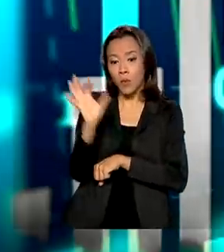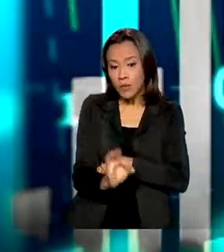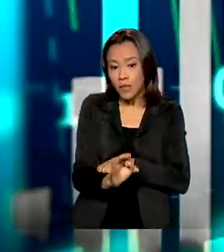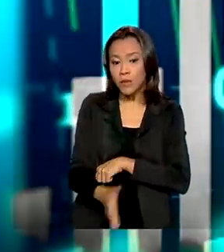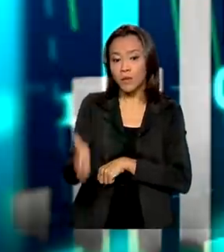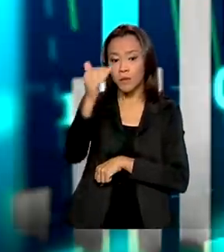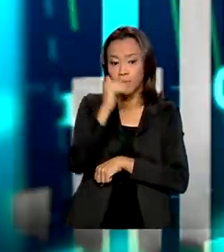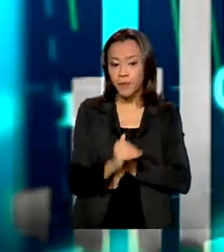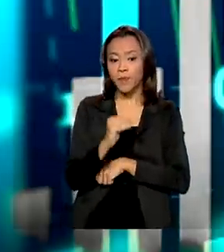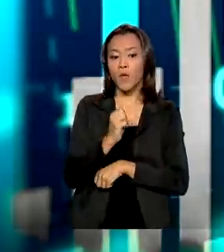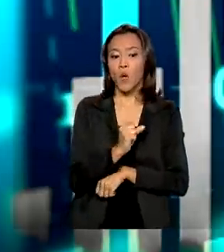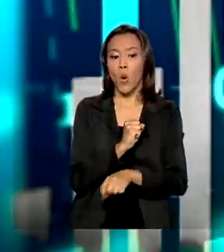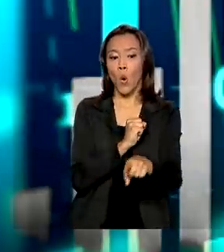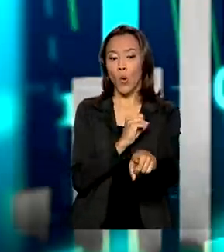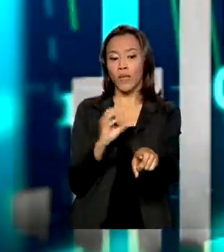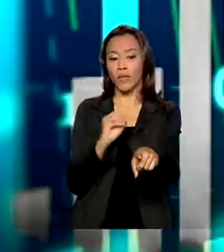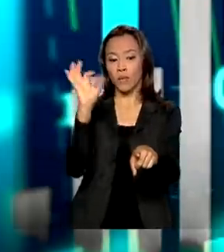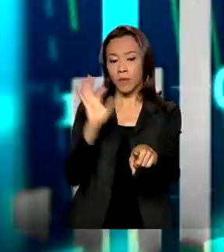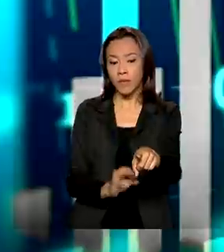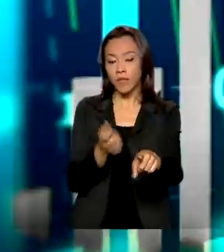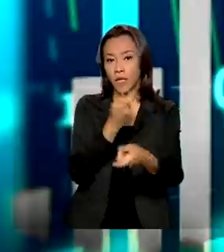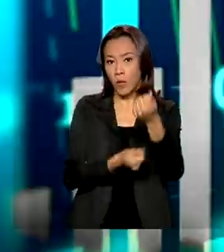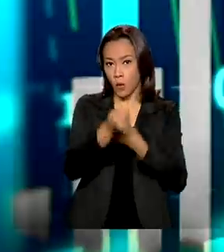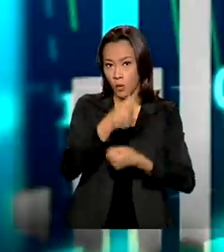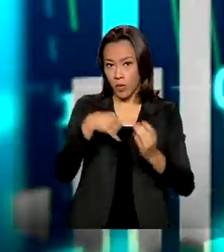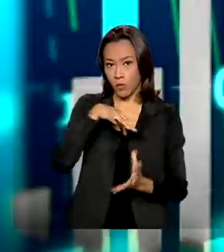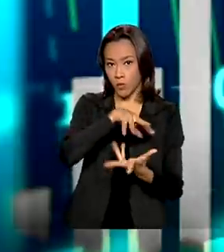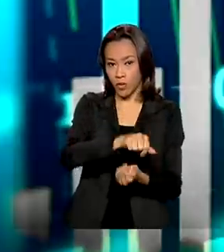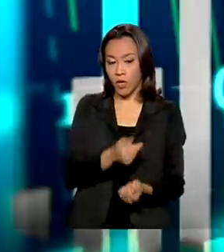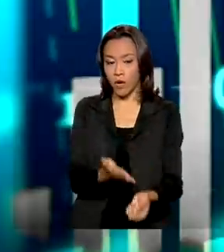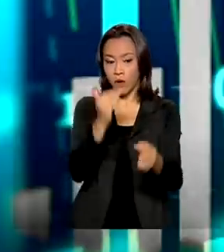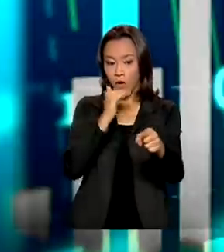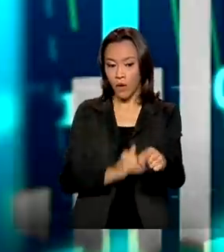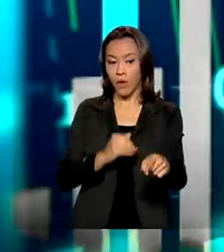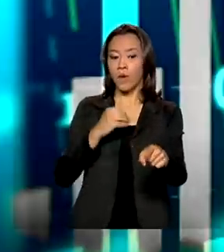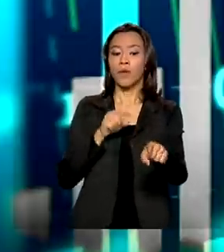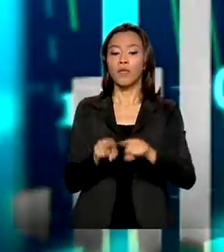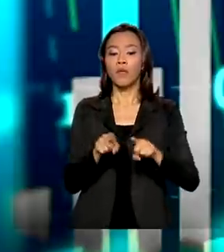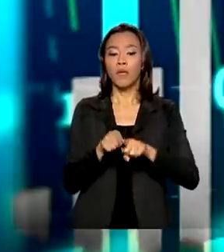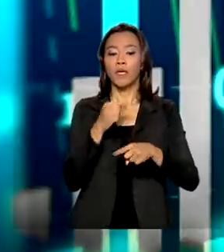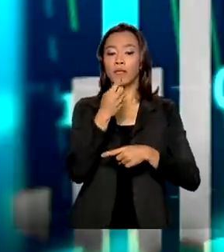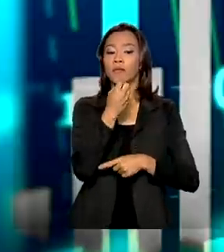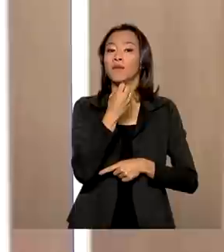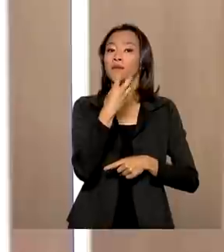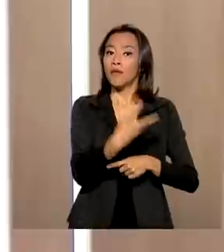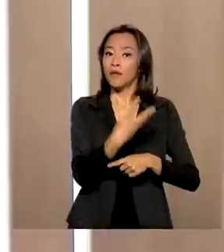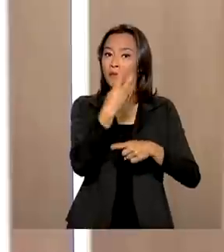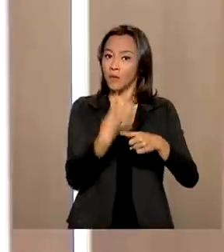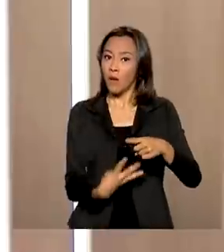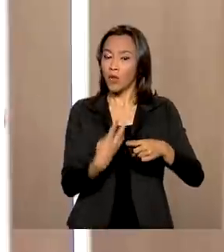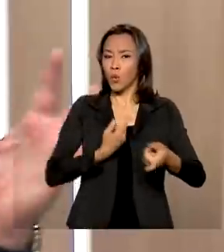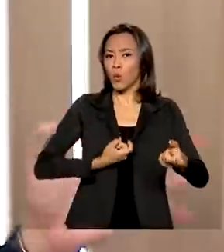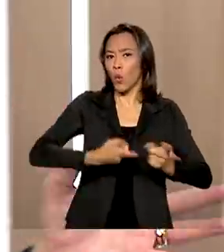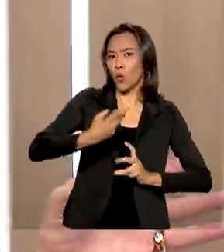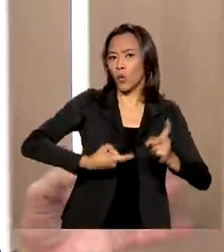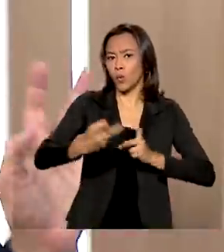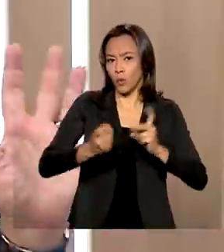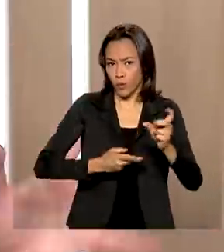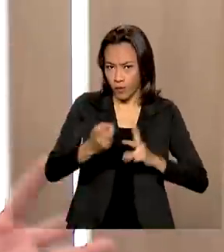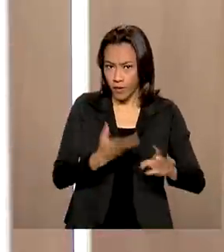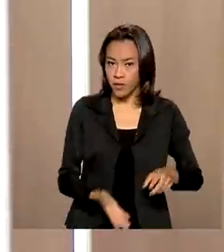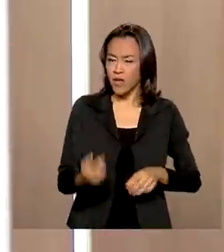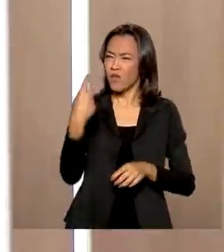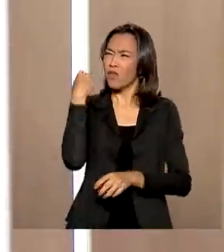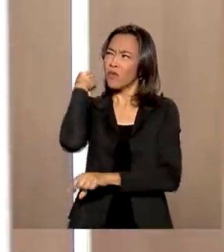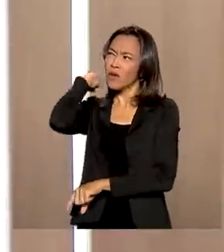80% da economia ou do PIB mundial e cerca de 3 quartos do comércio internacional. O G20 foi criado lá atrás,